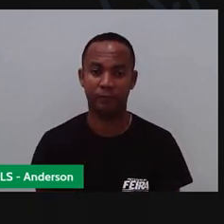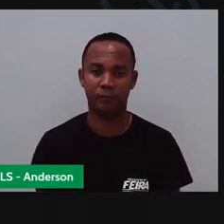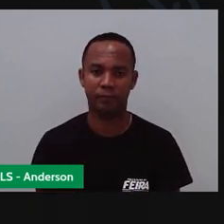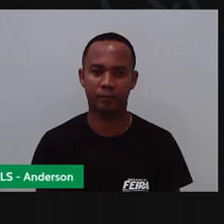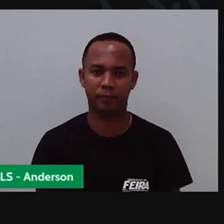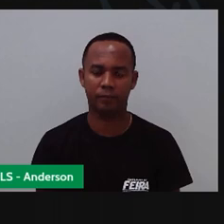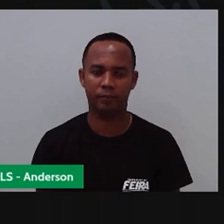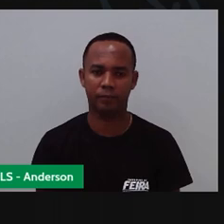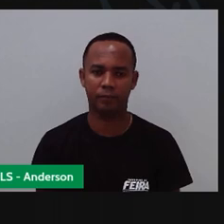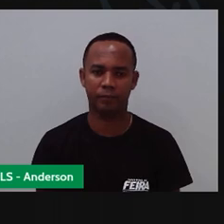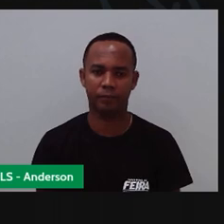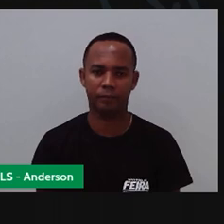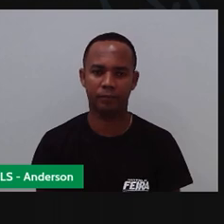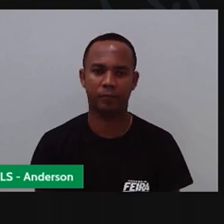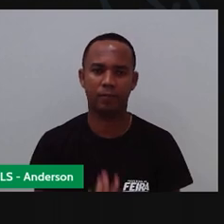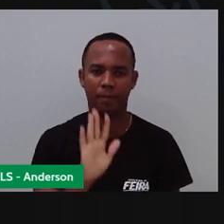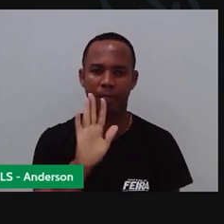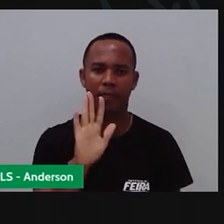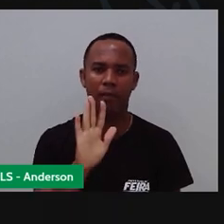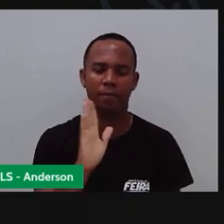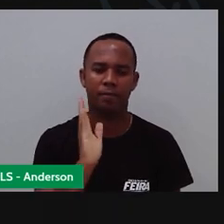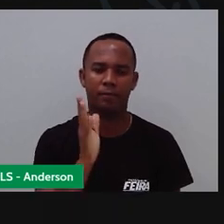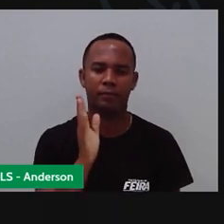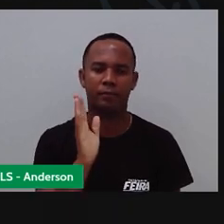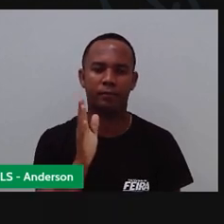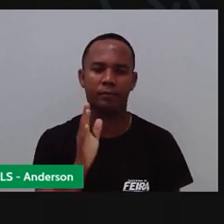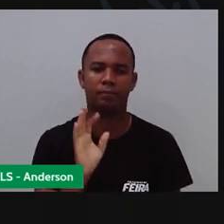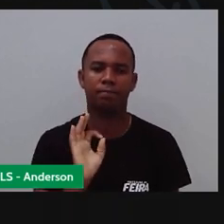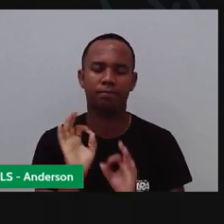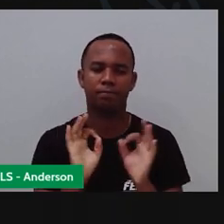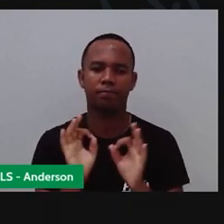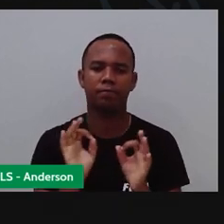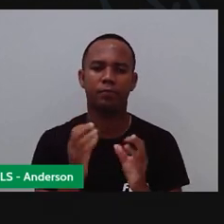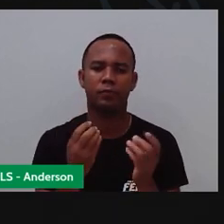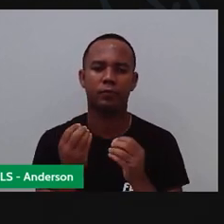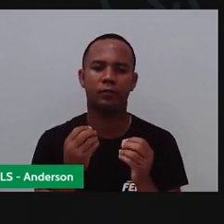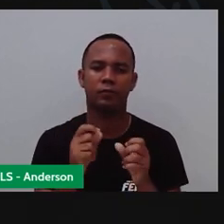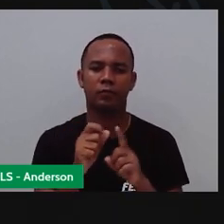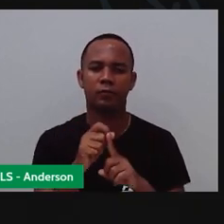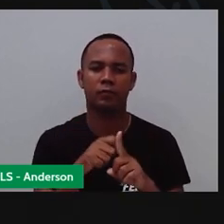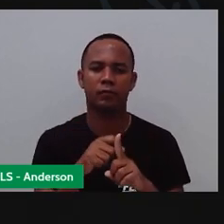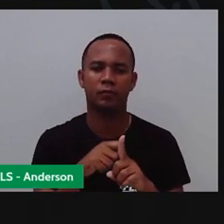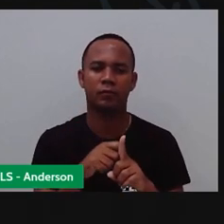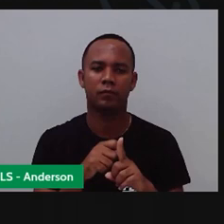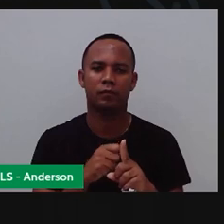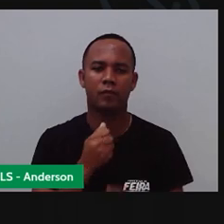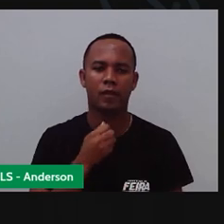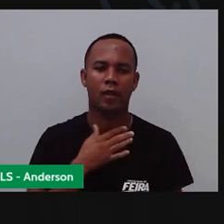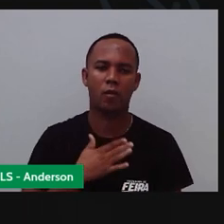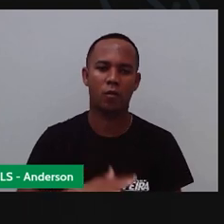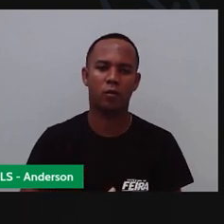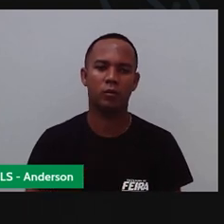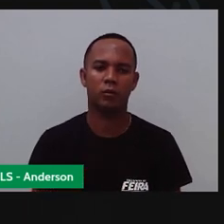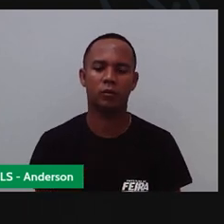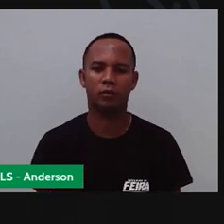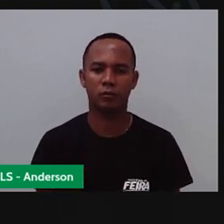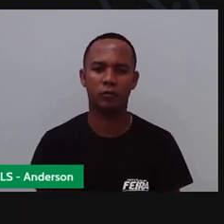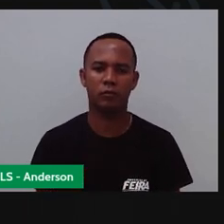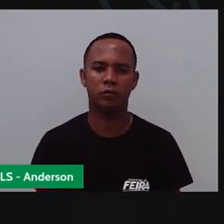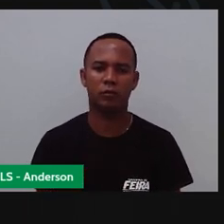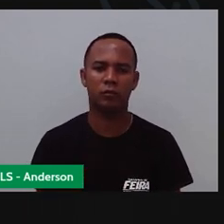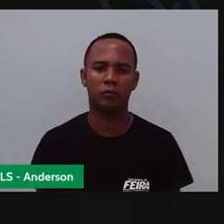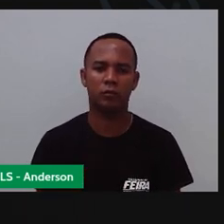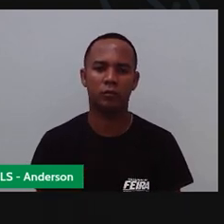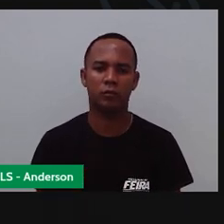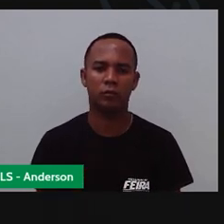aonde? Em junho. Mas eu já tô, Anderson, ó. Em agosto. Eu vou pegar o meu pregador. Vou colocar aqui em